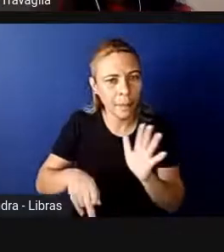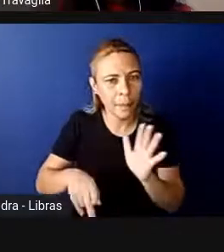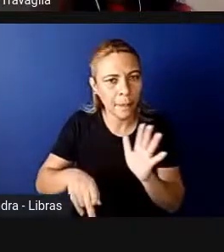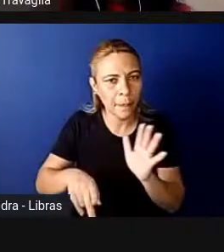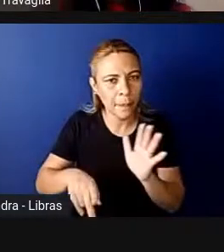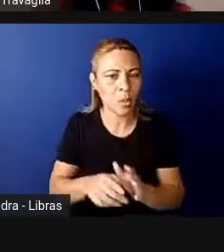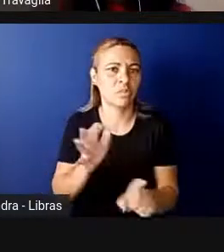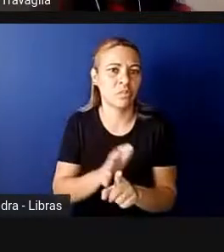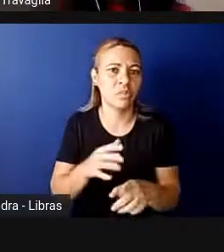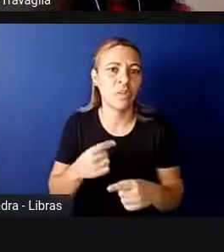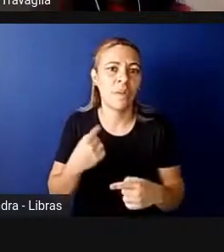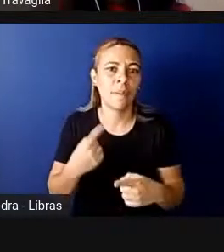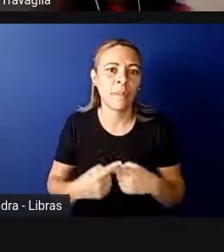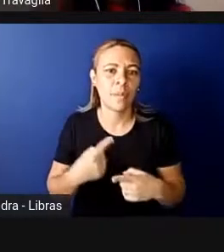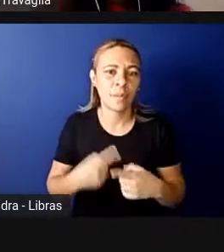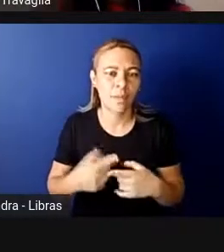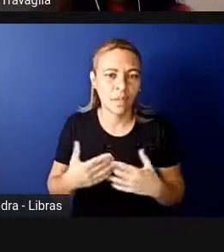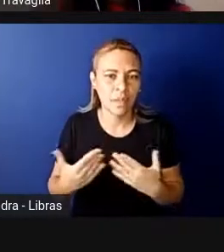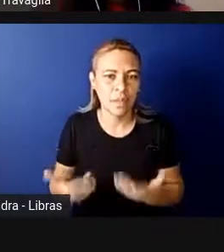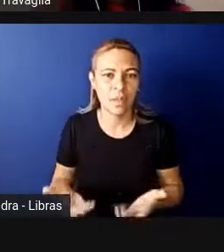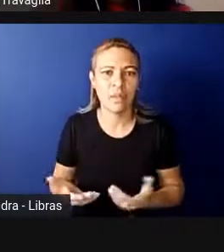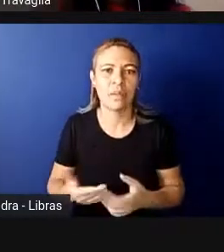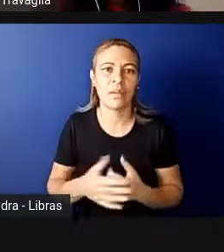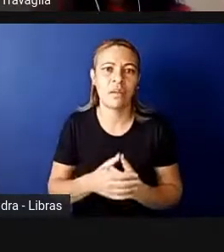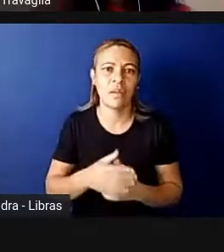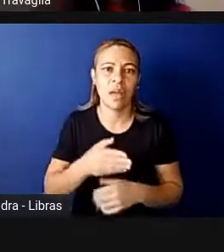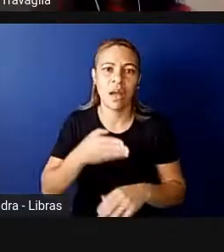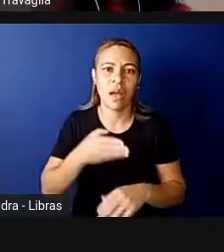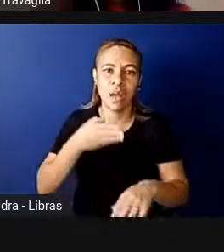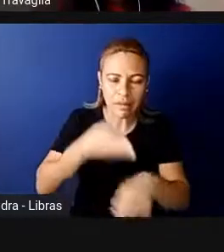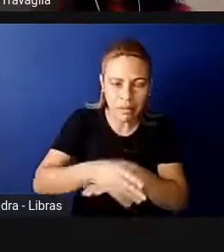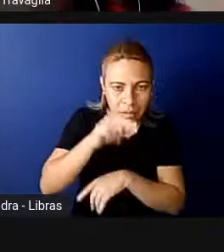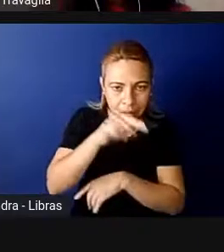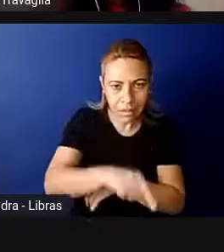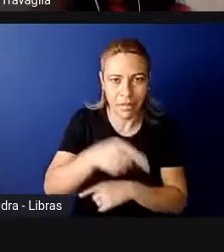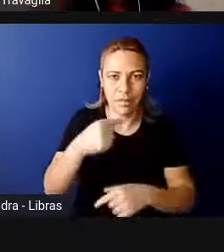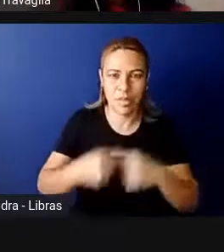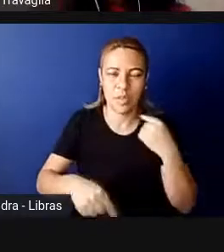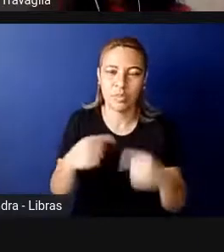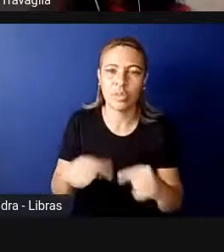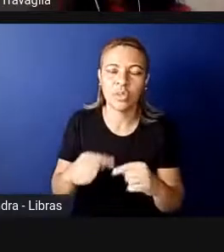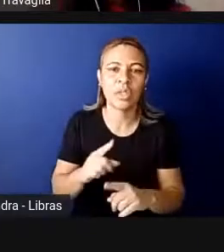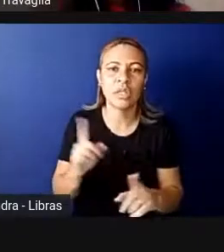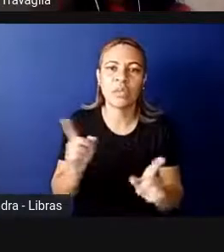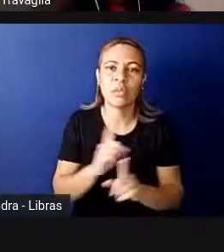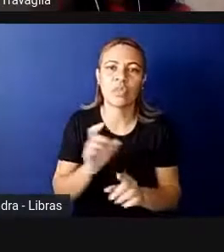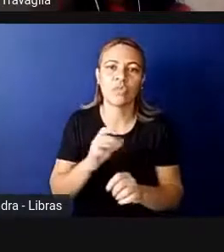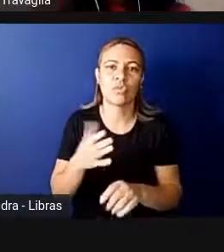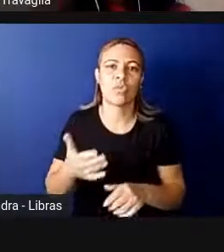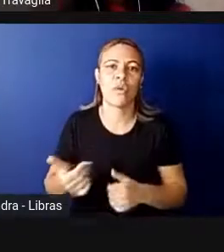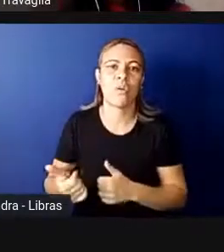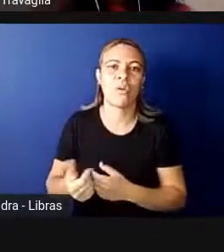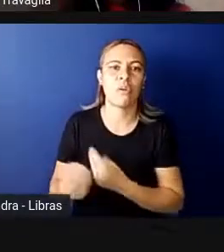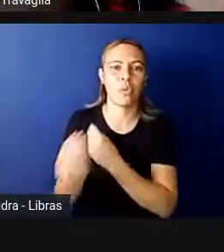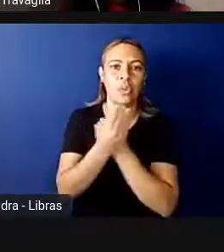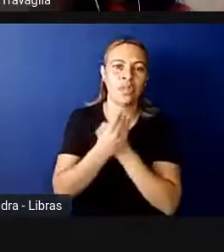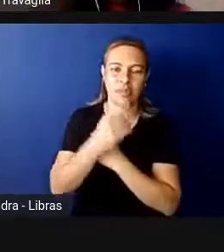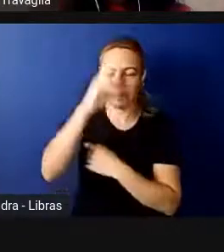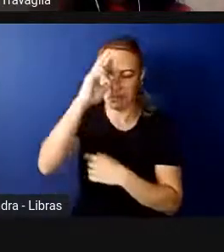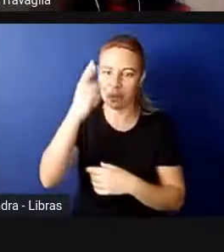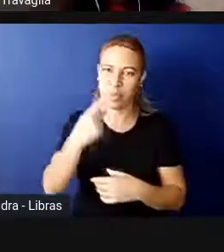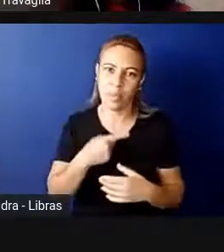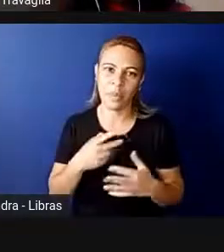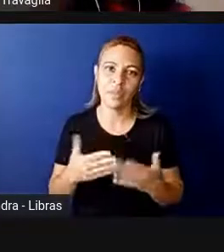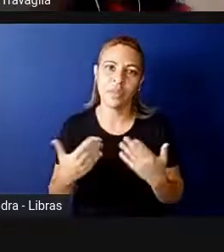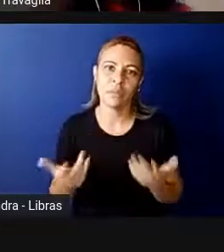a ida nossa para a política não é só para o nosso benefício próprio, então, não